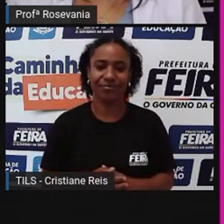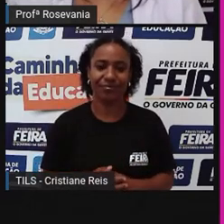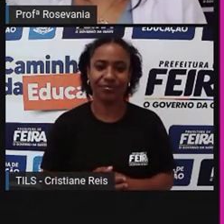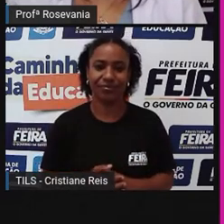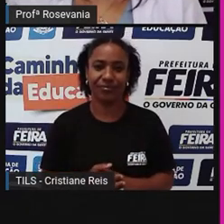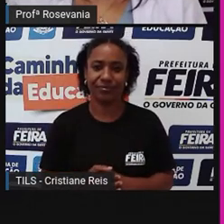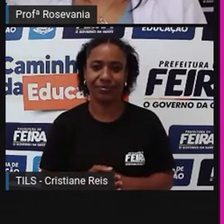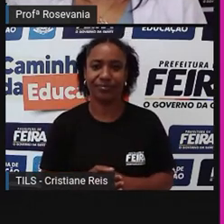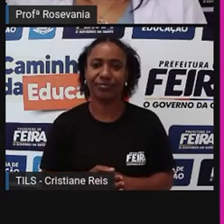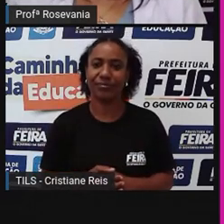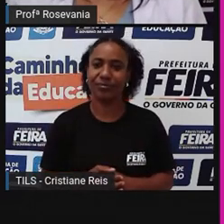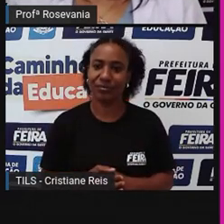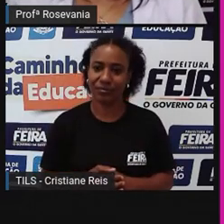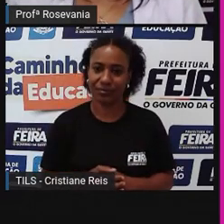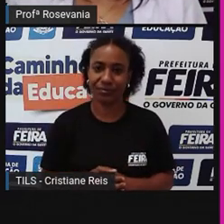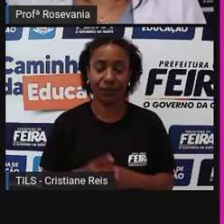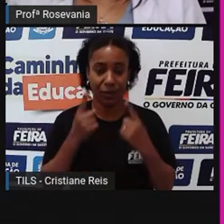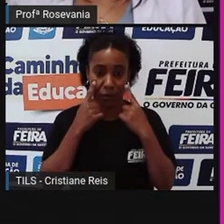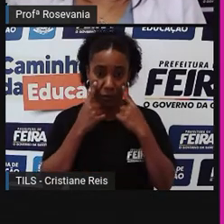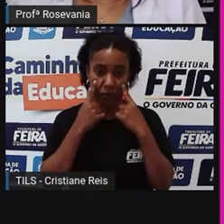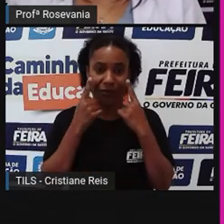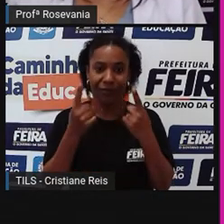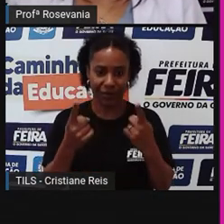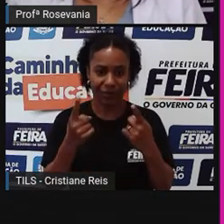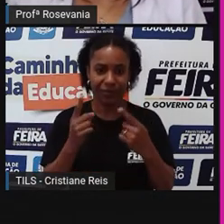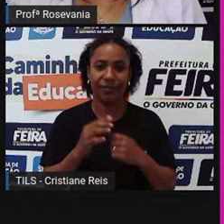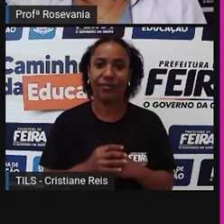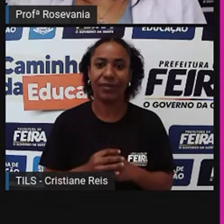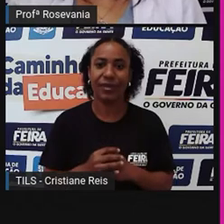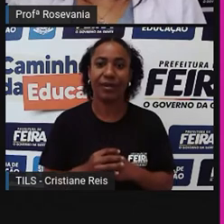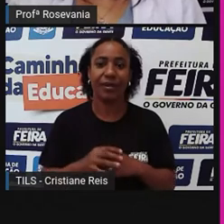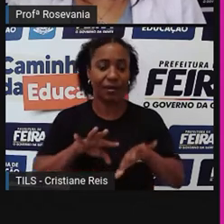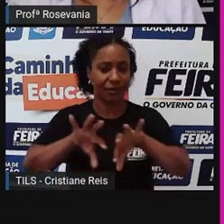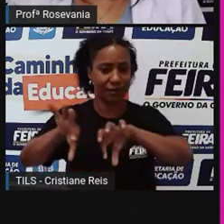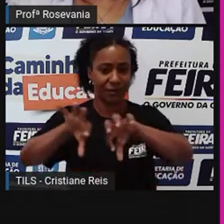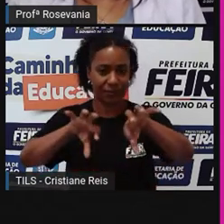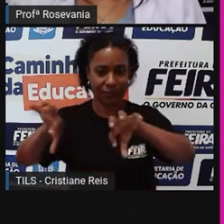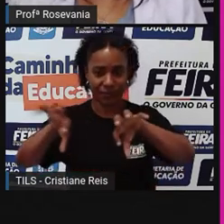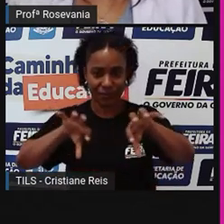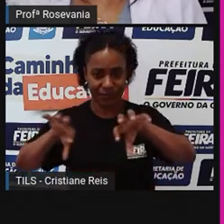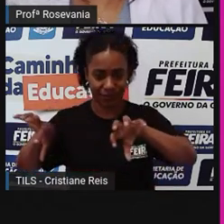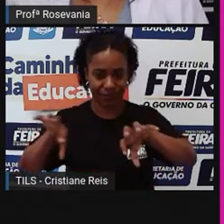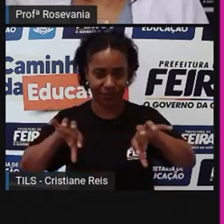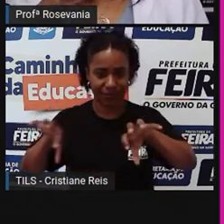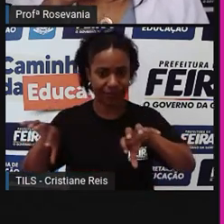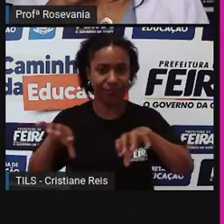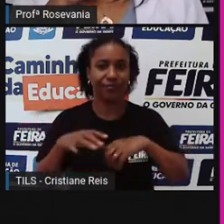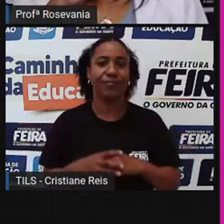Então, aqui só para a gente entender, né, aqui só separadinho mesmo, o entroncamento,